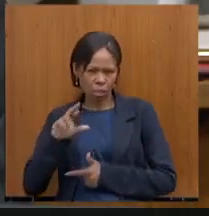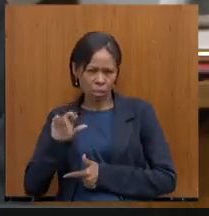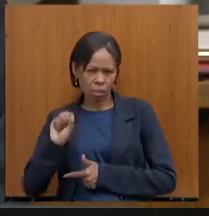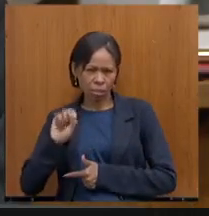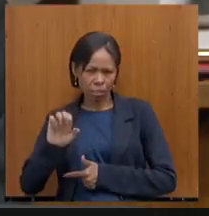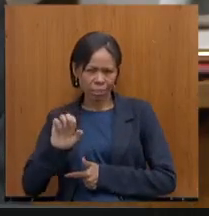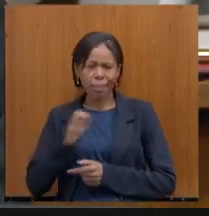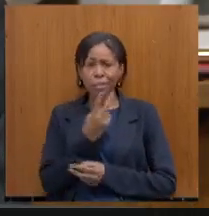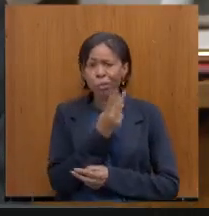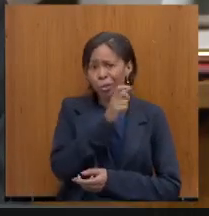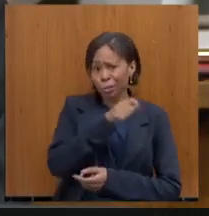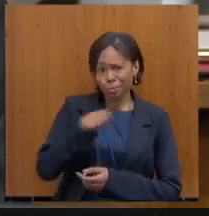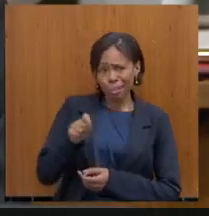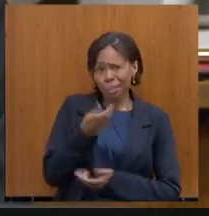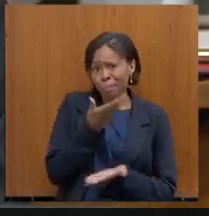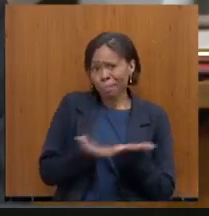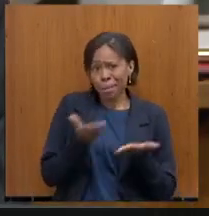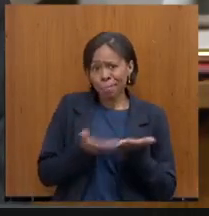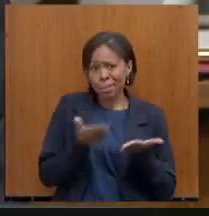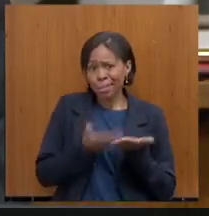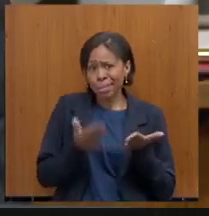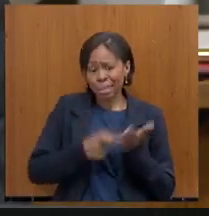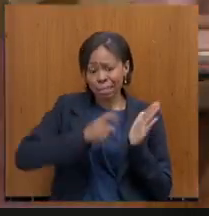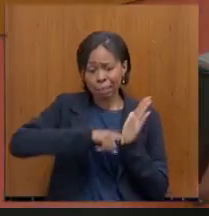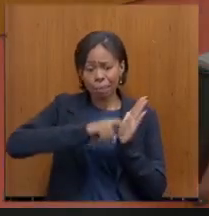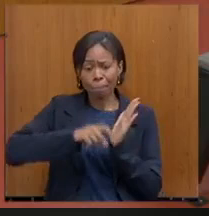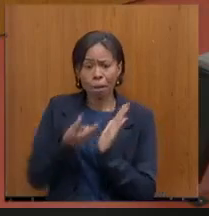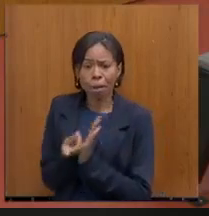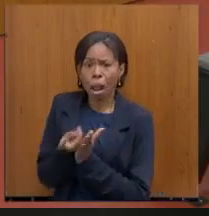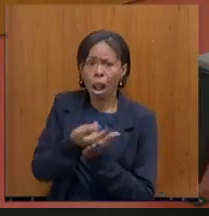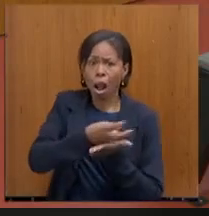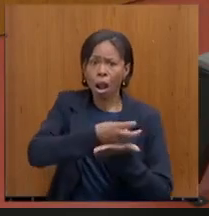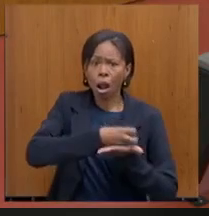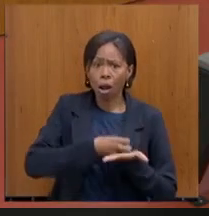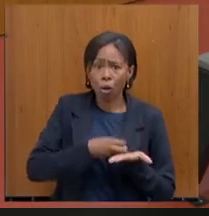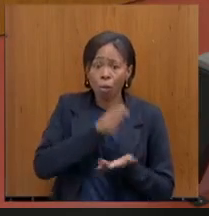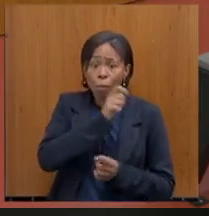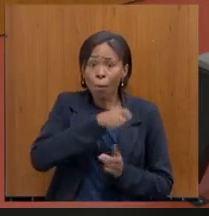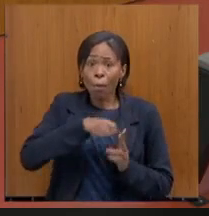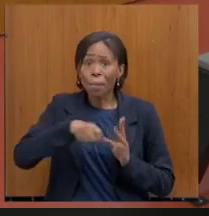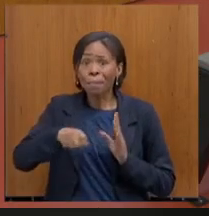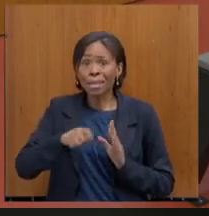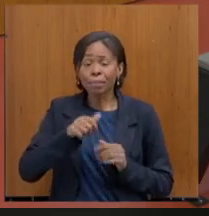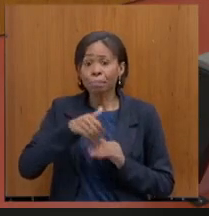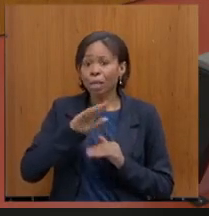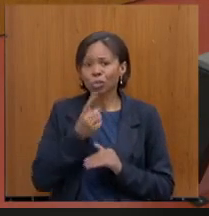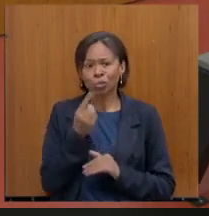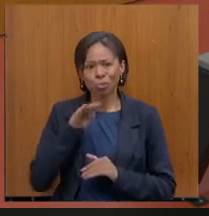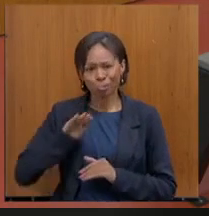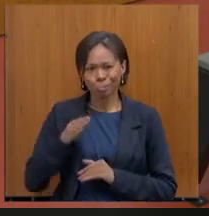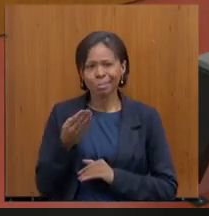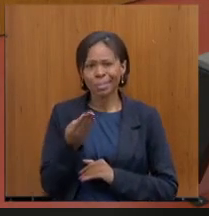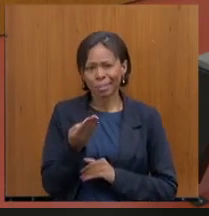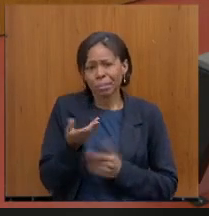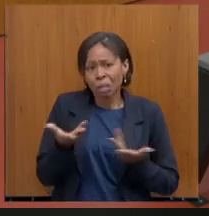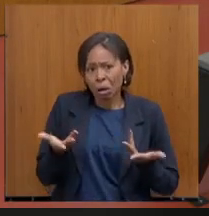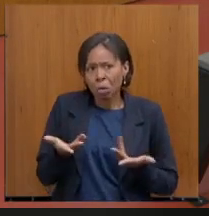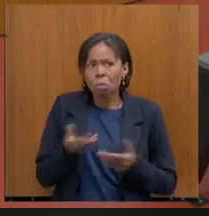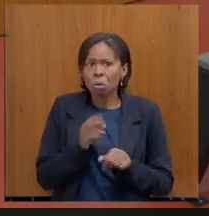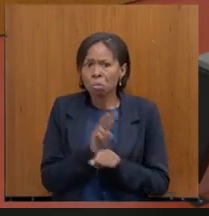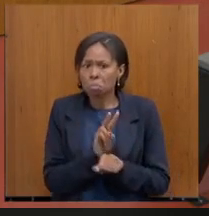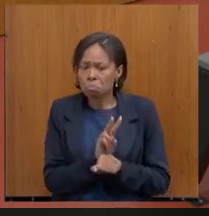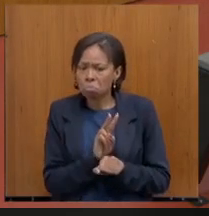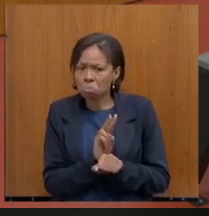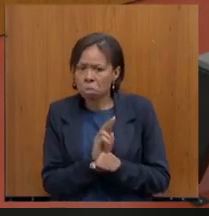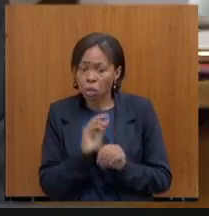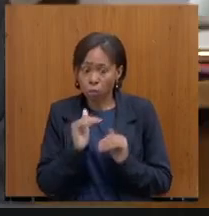arrecadação por mês, mais de um bilhão de reais por mês de perda de arrecadação. Então, ela foi feita de uma forma conservadora e a gente está superando